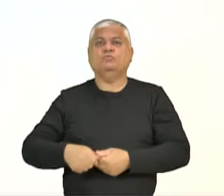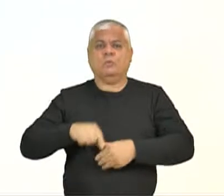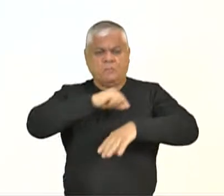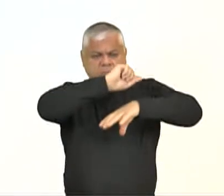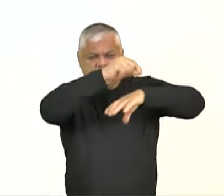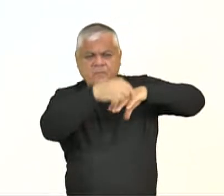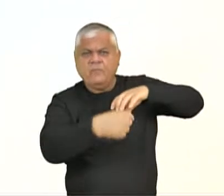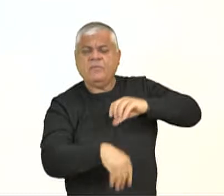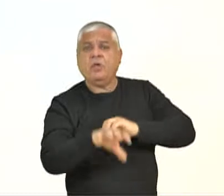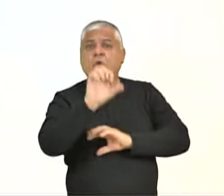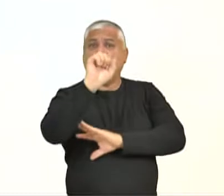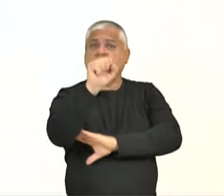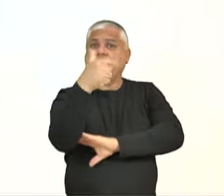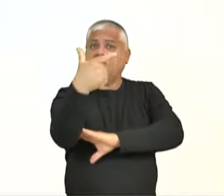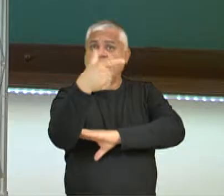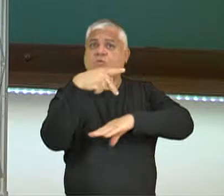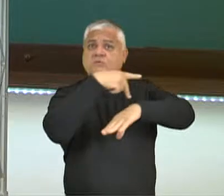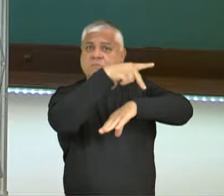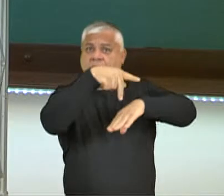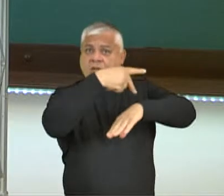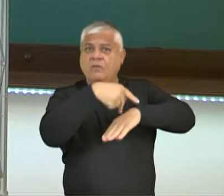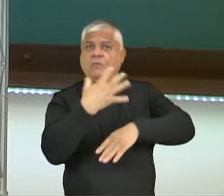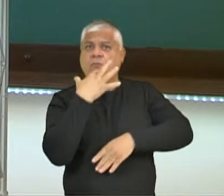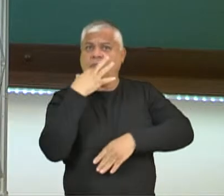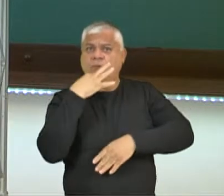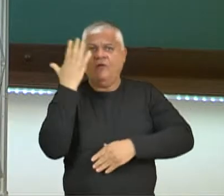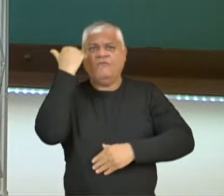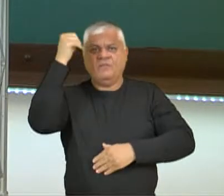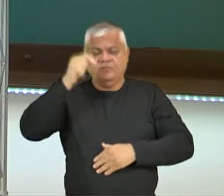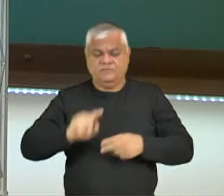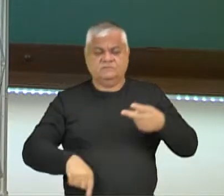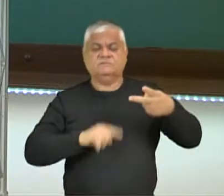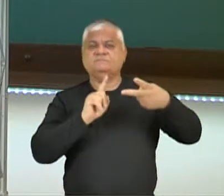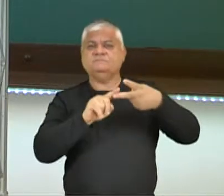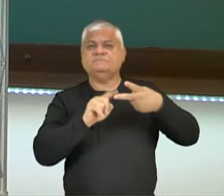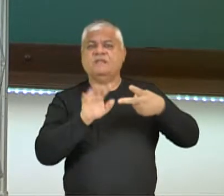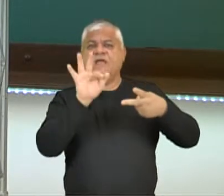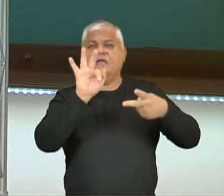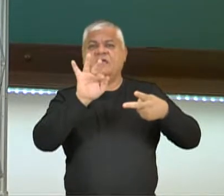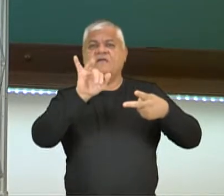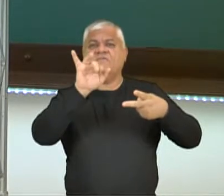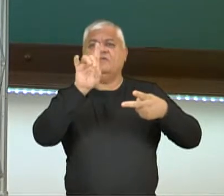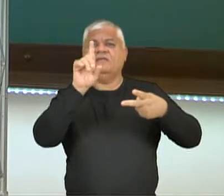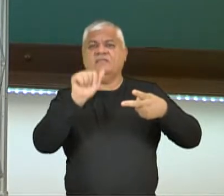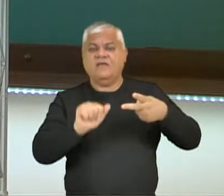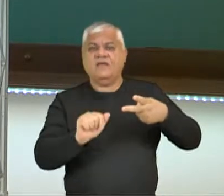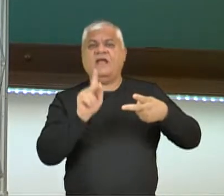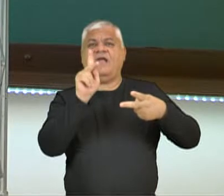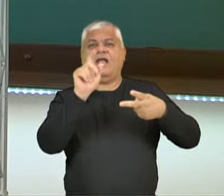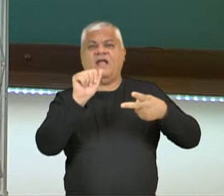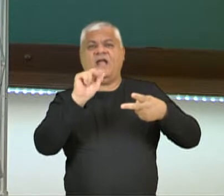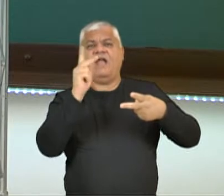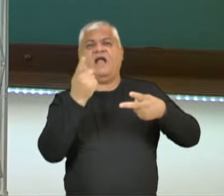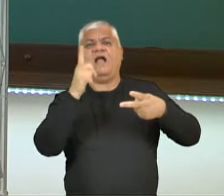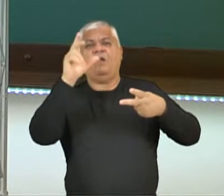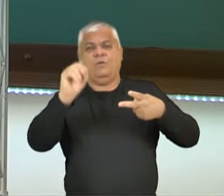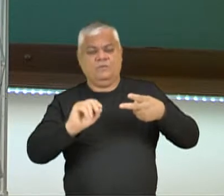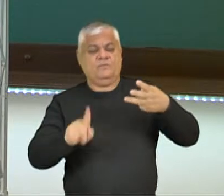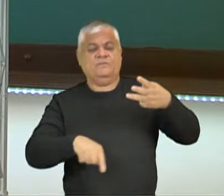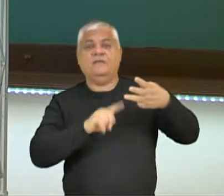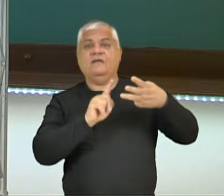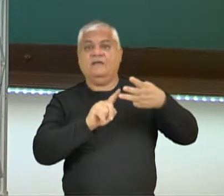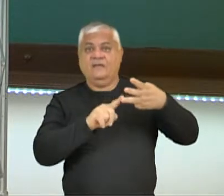países. Muita coisa, né? Frida Kahlo é a segunda mais famosa e a mais famosa também